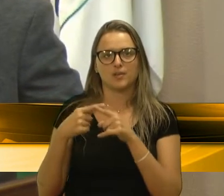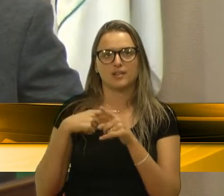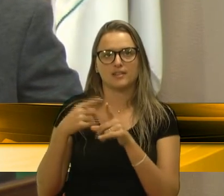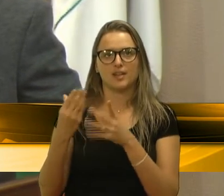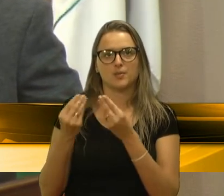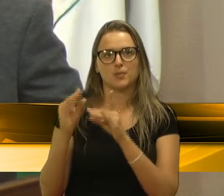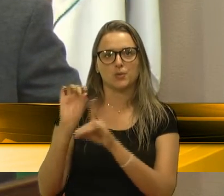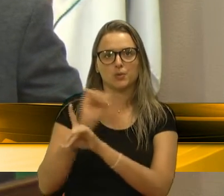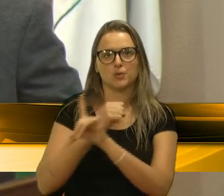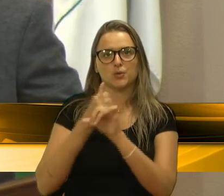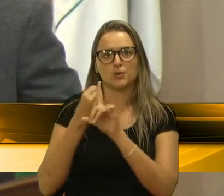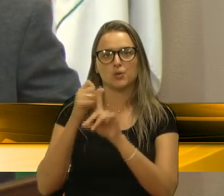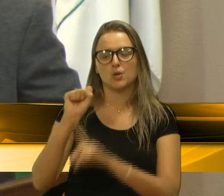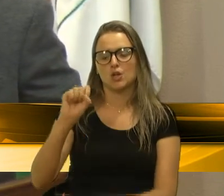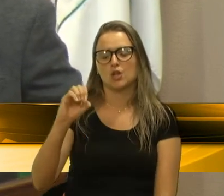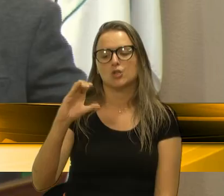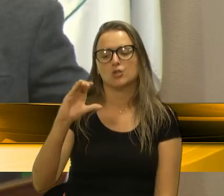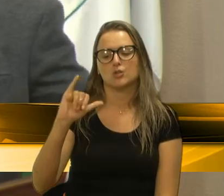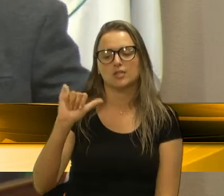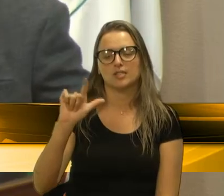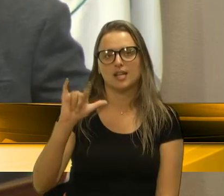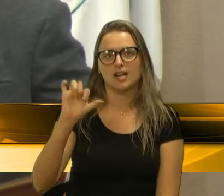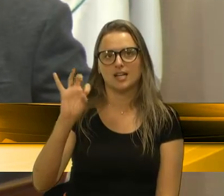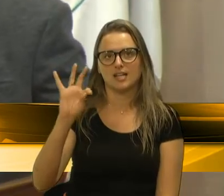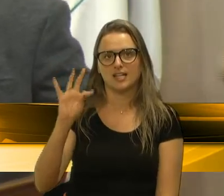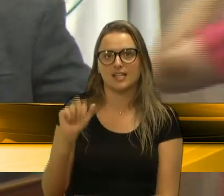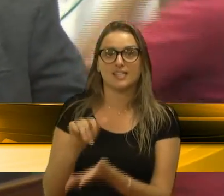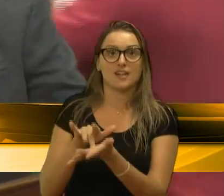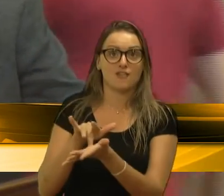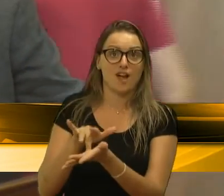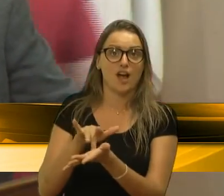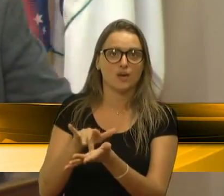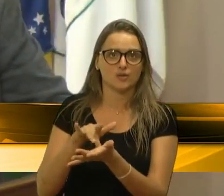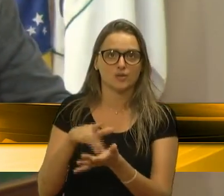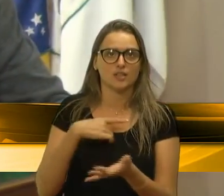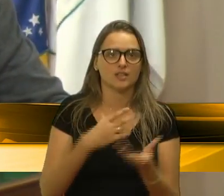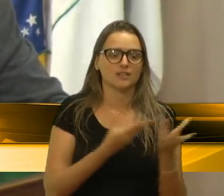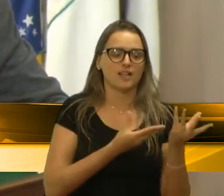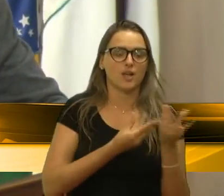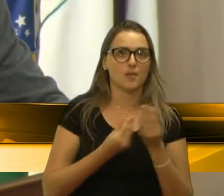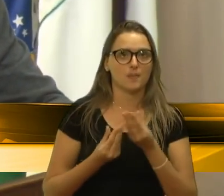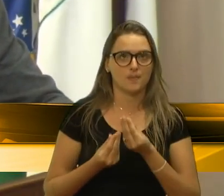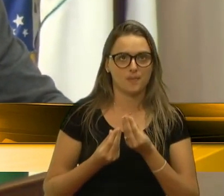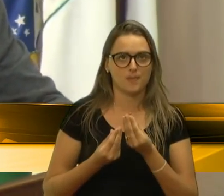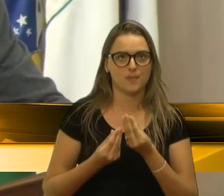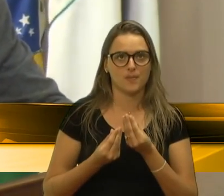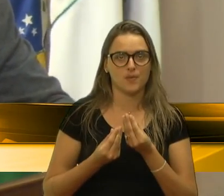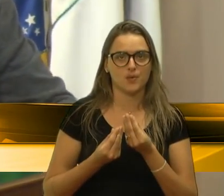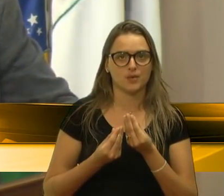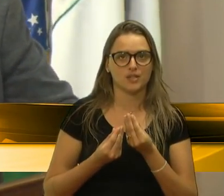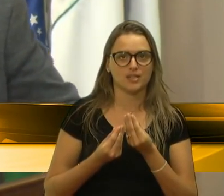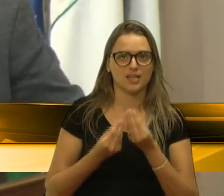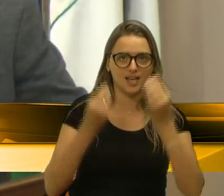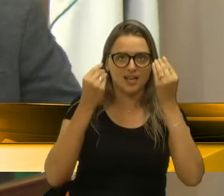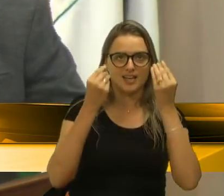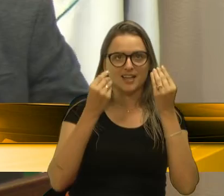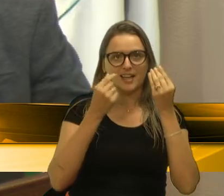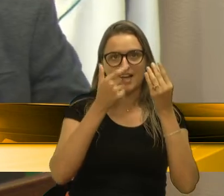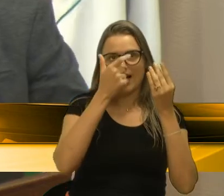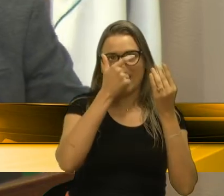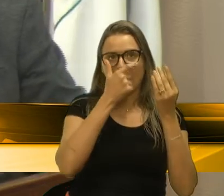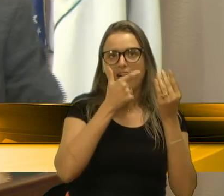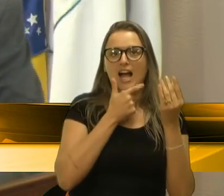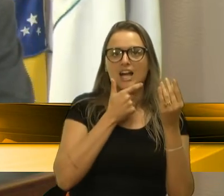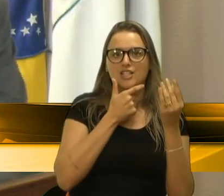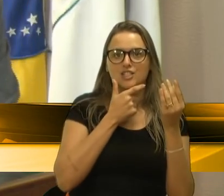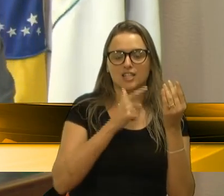também, tem muito socialista fake. Eu encerro com uma frase, tem muita testa olhosa por aí, se achando mente brilhante.